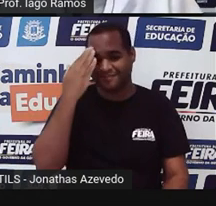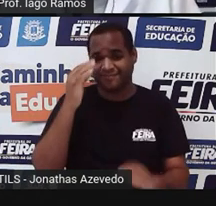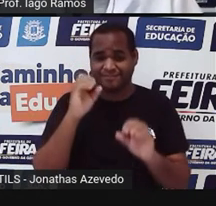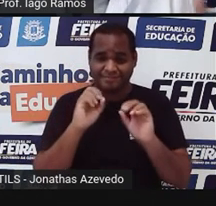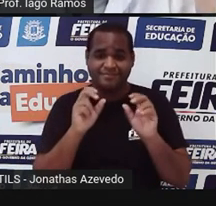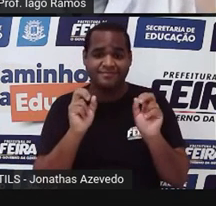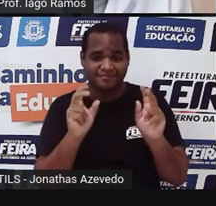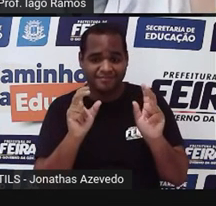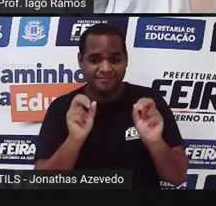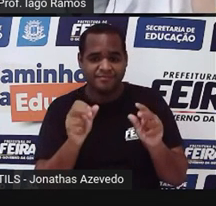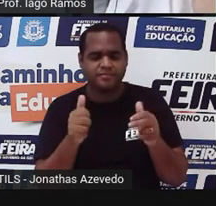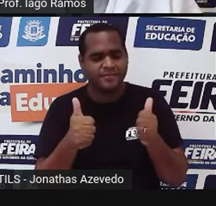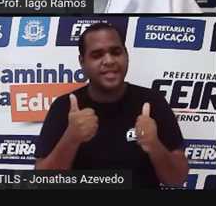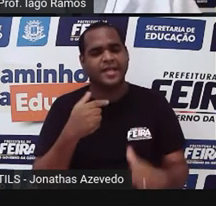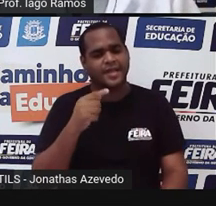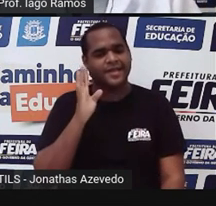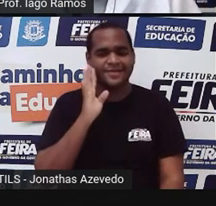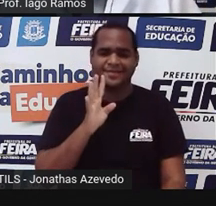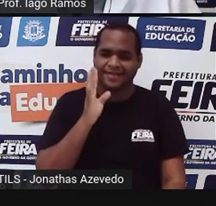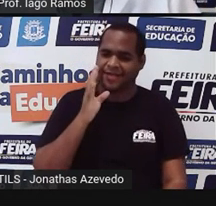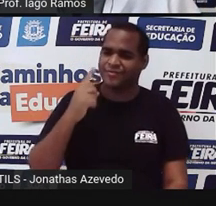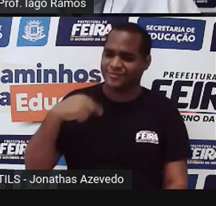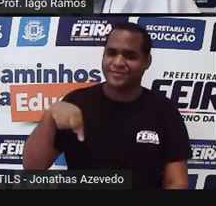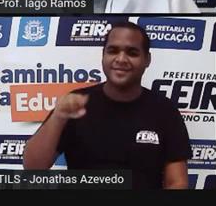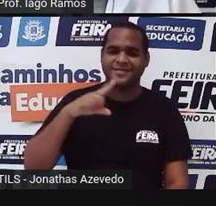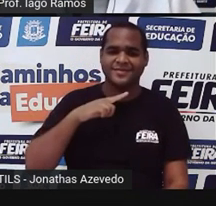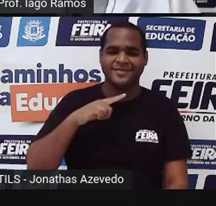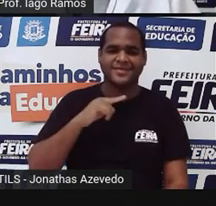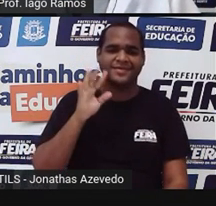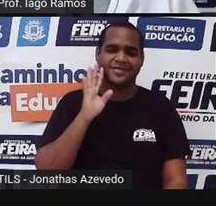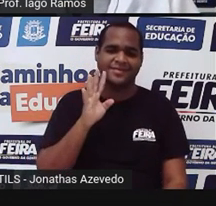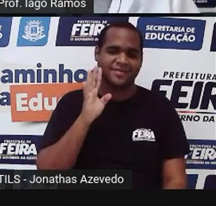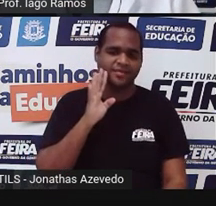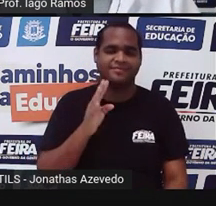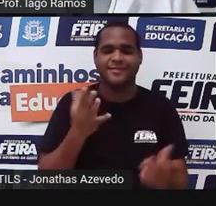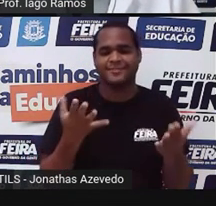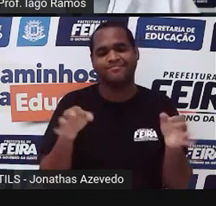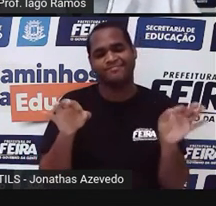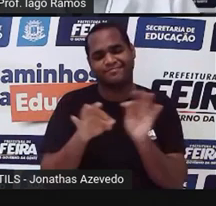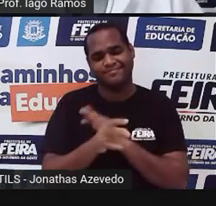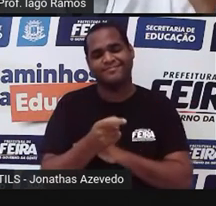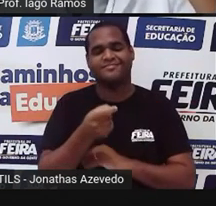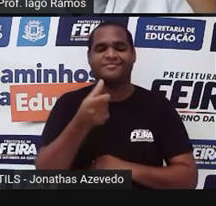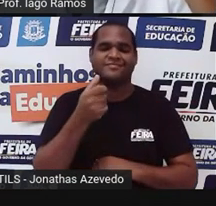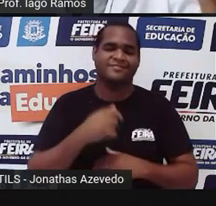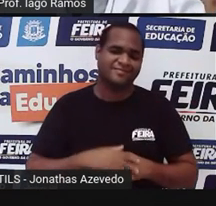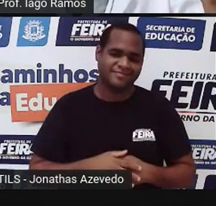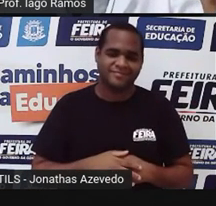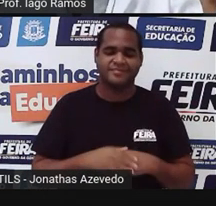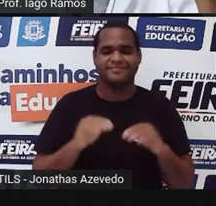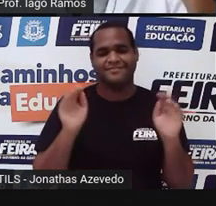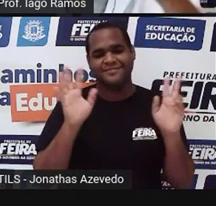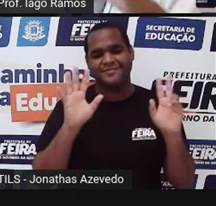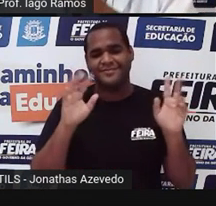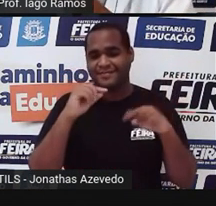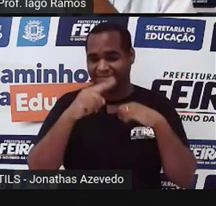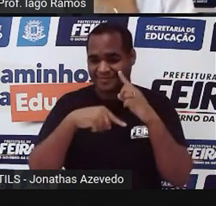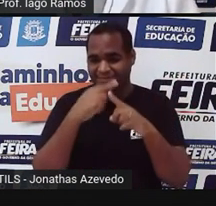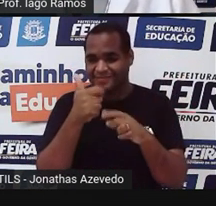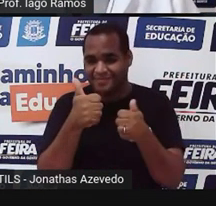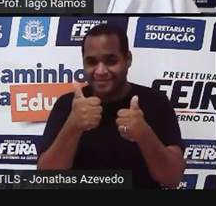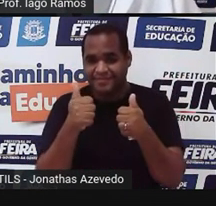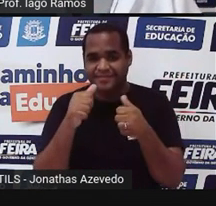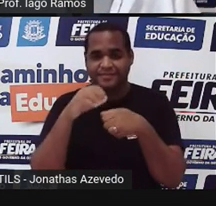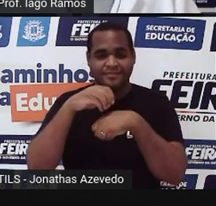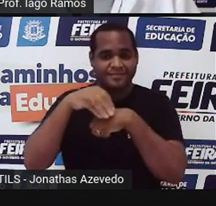aqui foi bastante legal, tá bom? Mas a gente vai ficar por aqui, beleza? Desde já até a próxima. Está